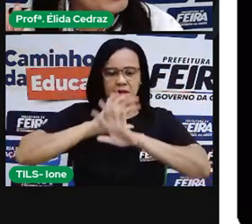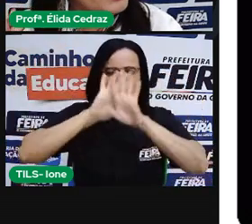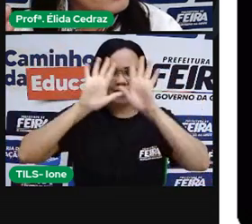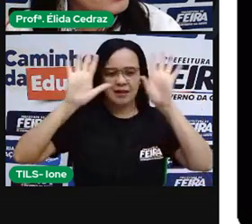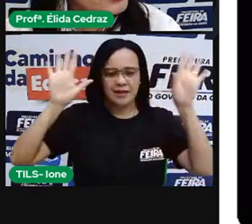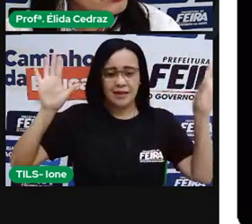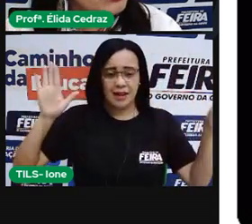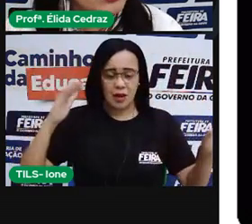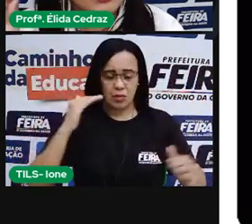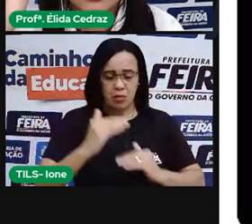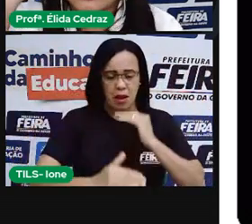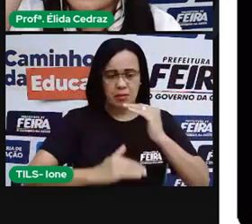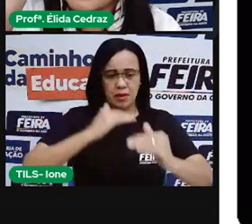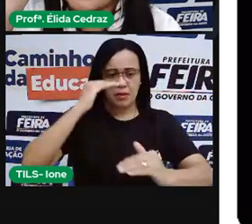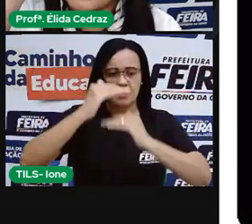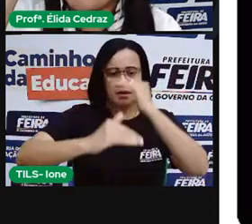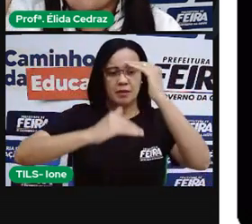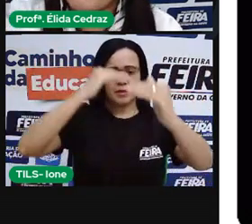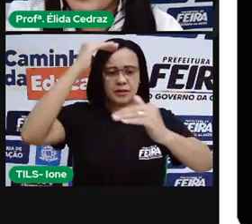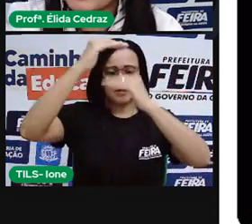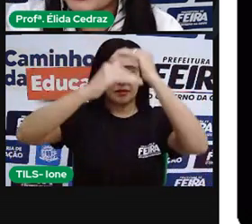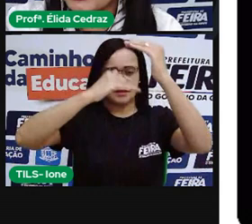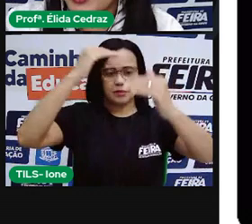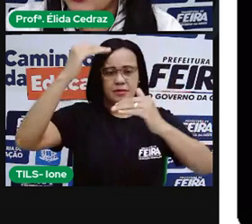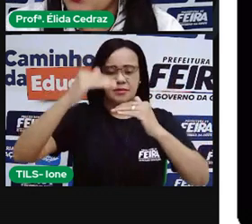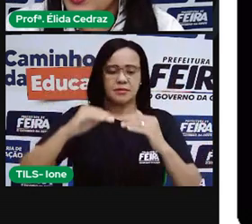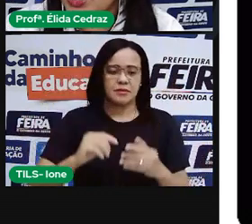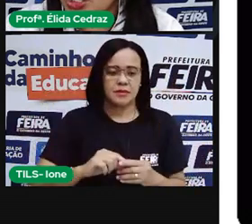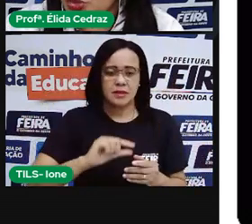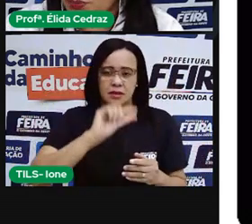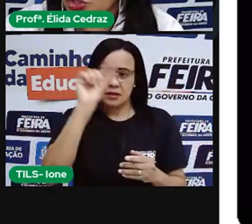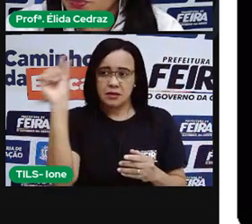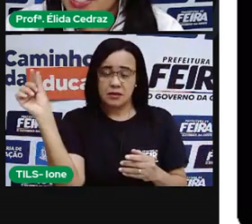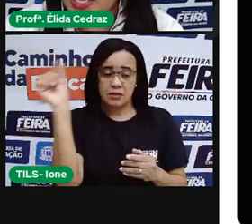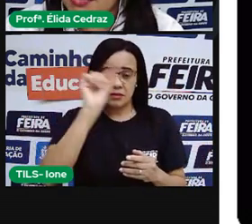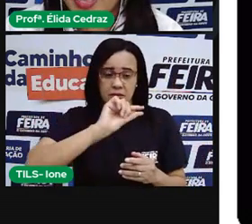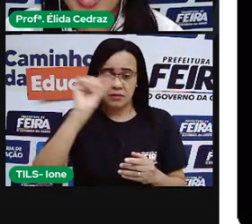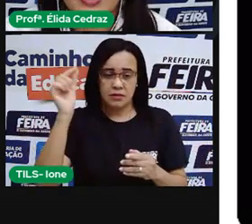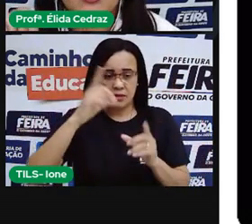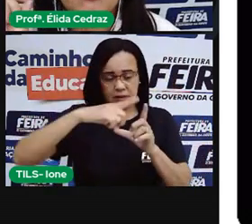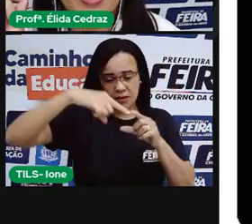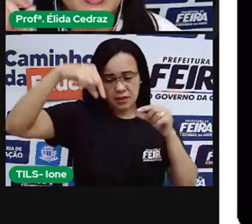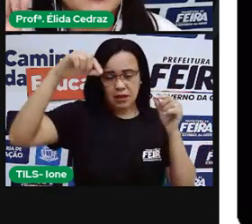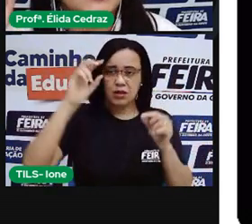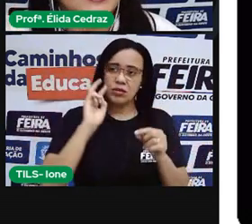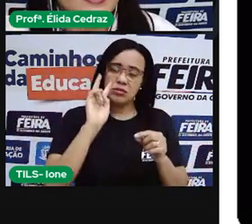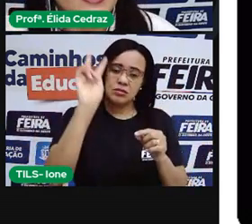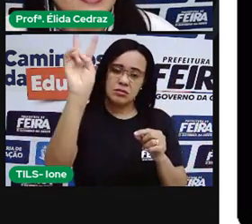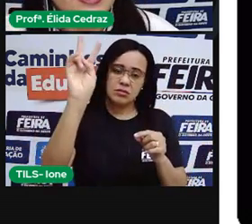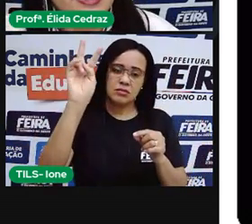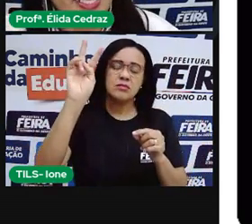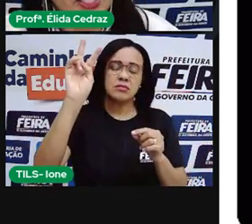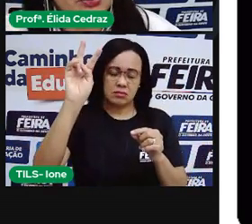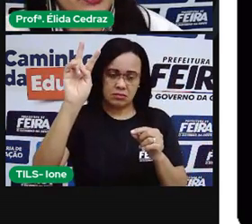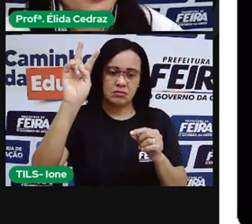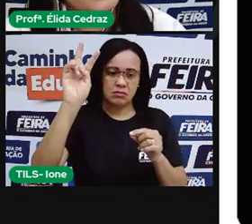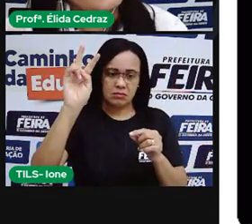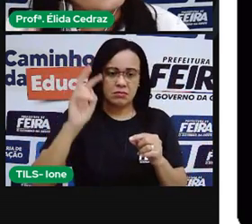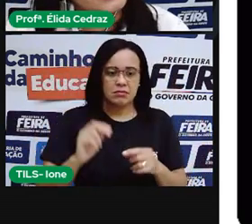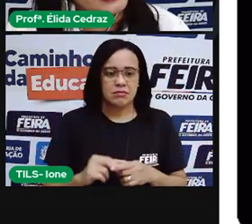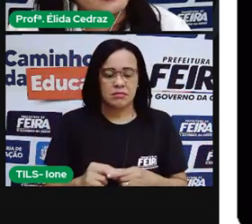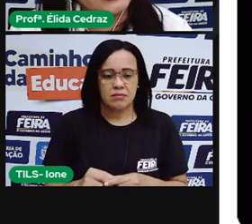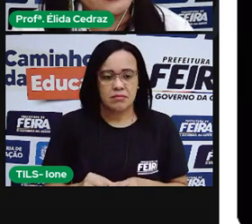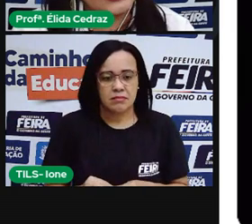aumentando e aquela faixa da Lua que a gente pode observar vai crescendo.